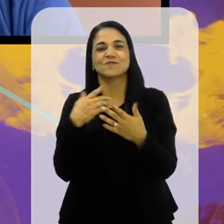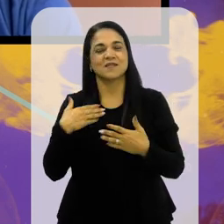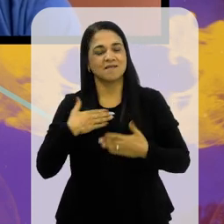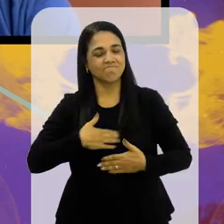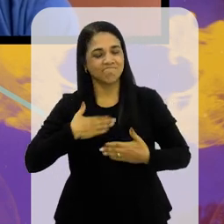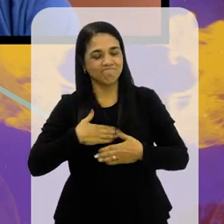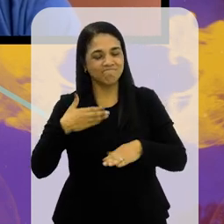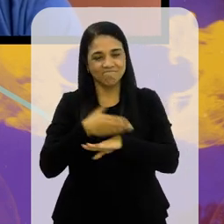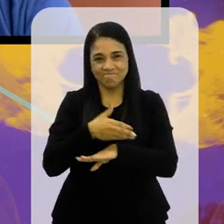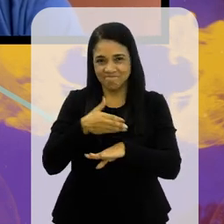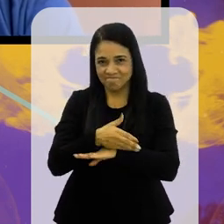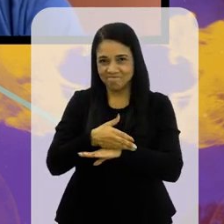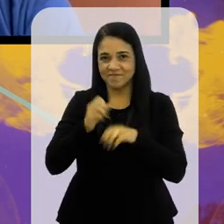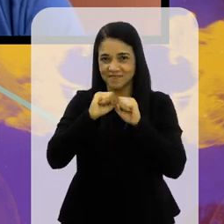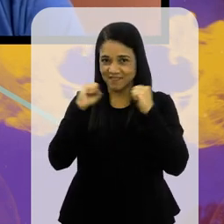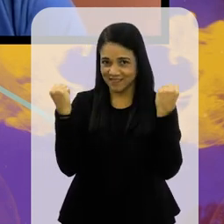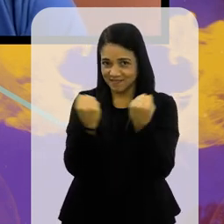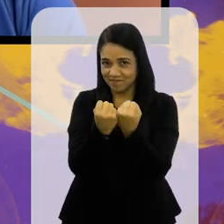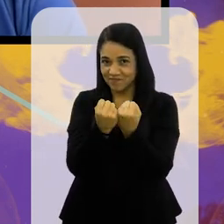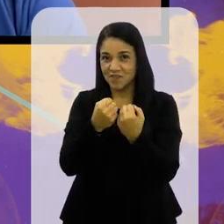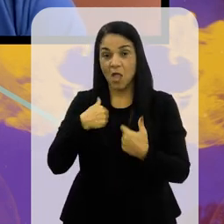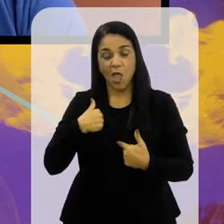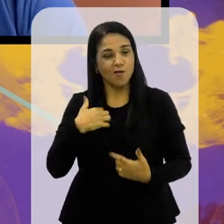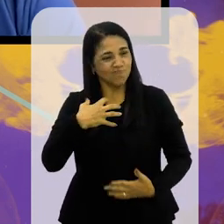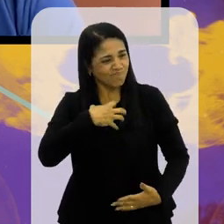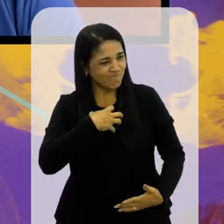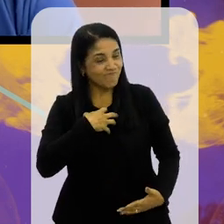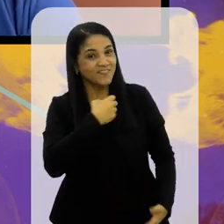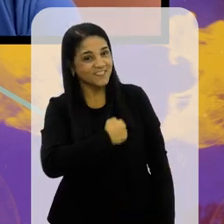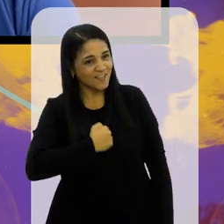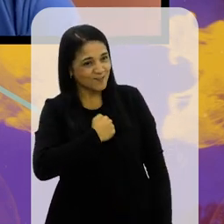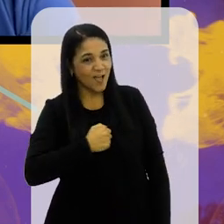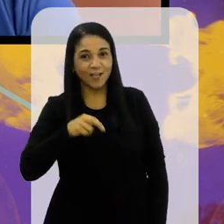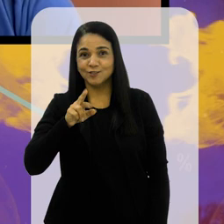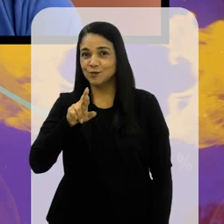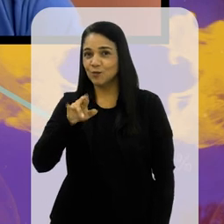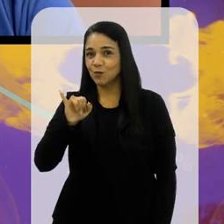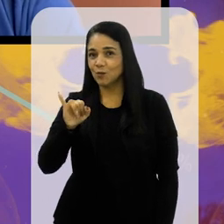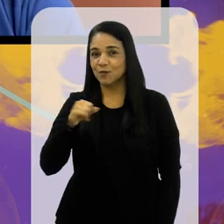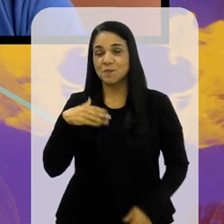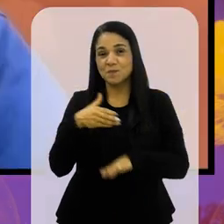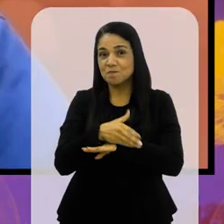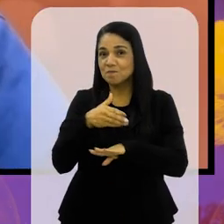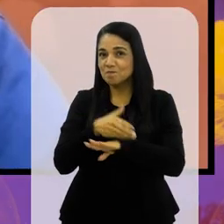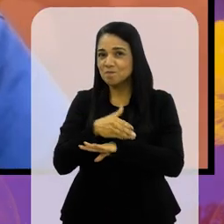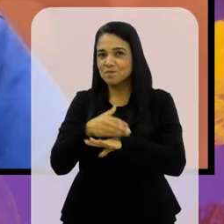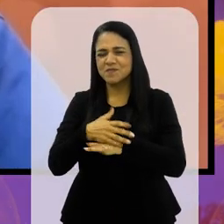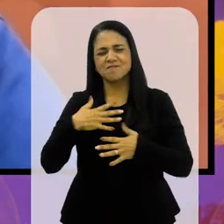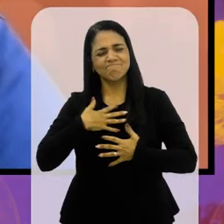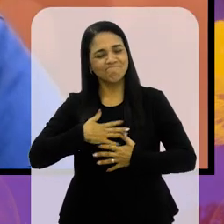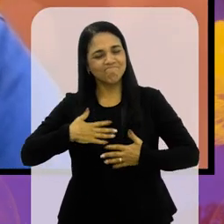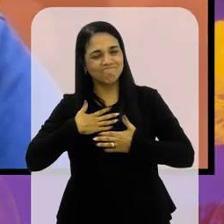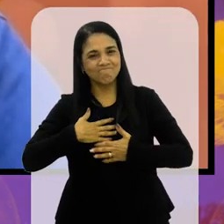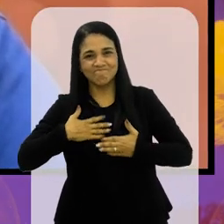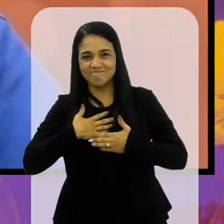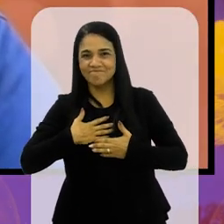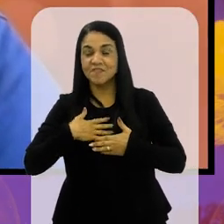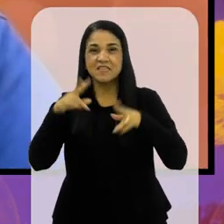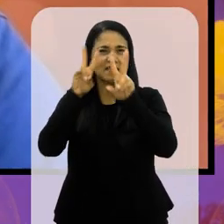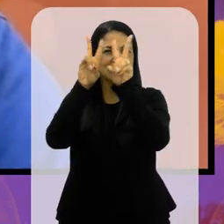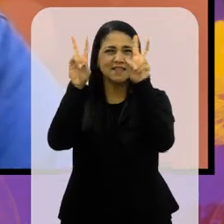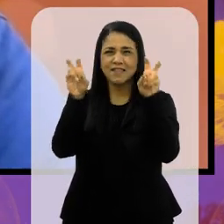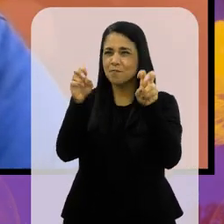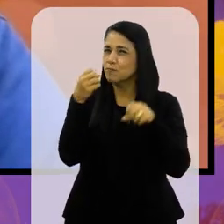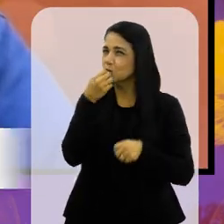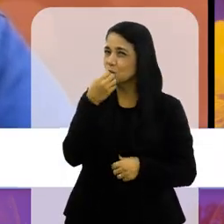pela sua presença aqui no Arena. Estava com saudade, Rui, de participar contigo, sempre um prazer. E esse tema